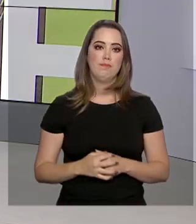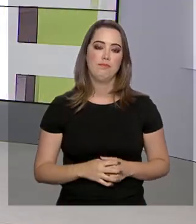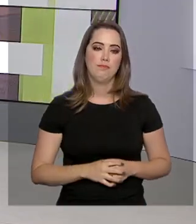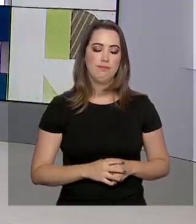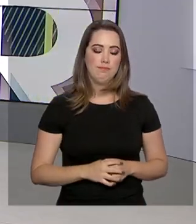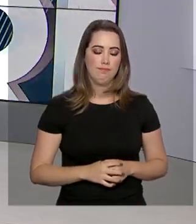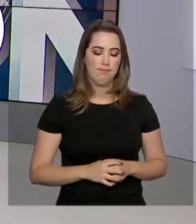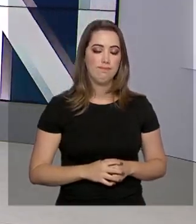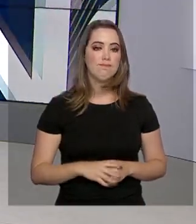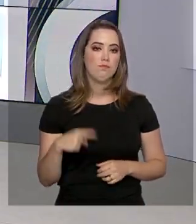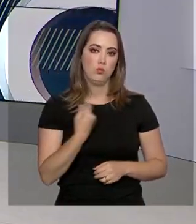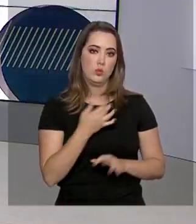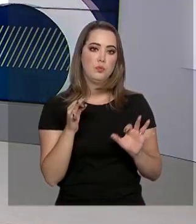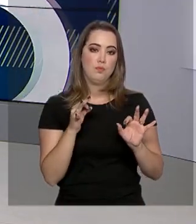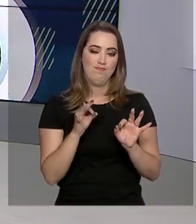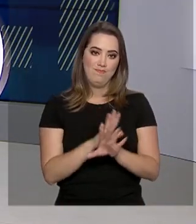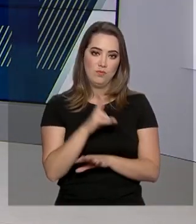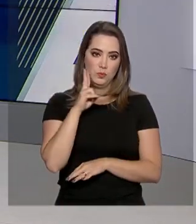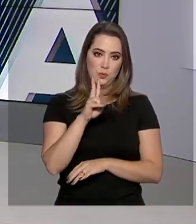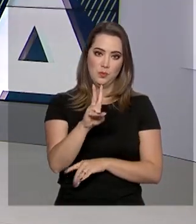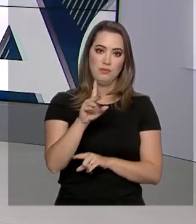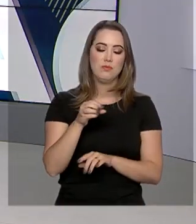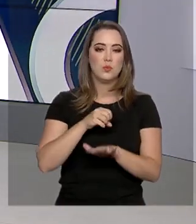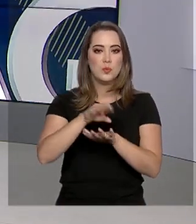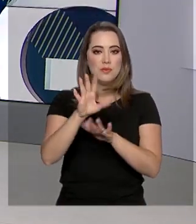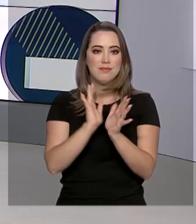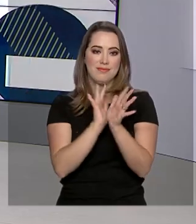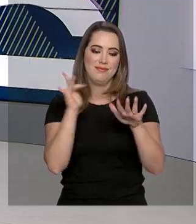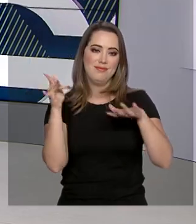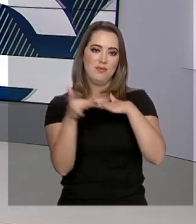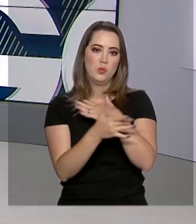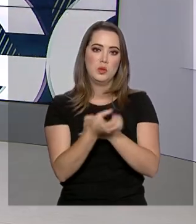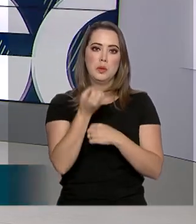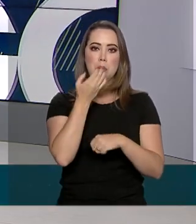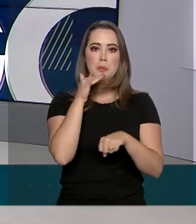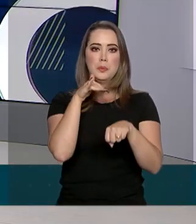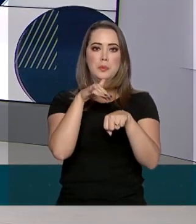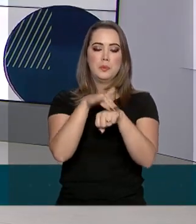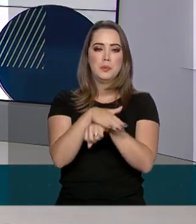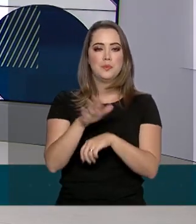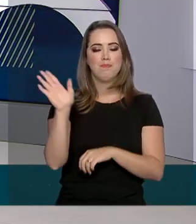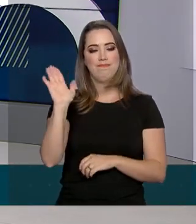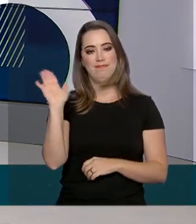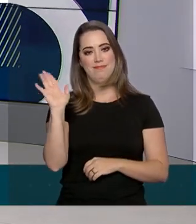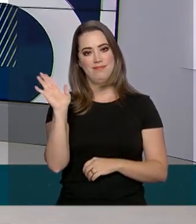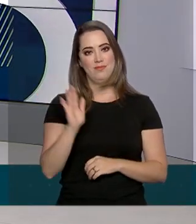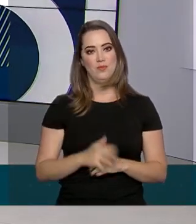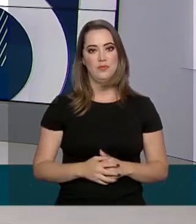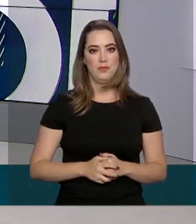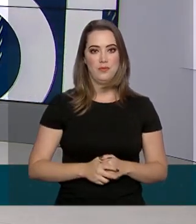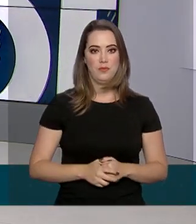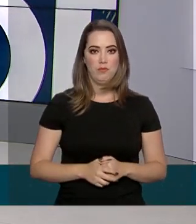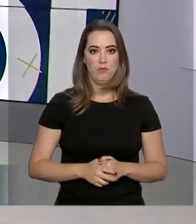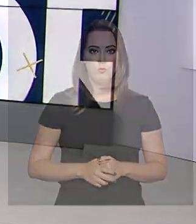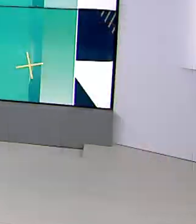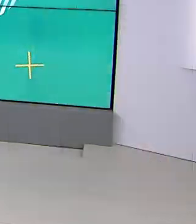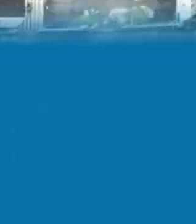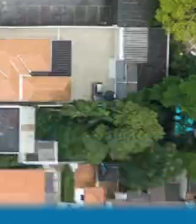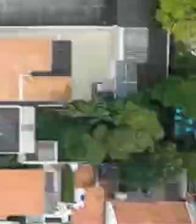Nós ficamos por aqui. Continue bem informado pelas nossas redes sociais. Uma boa noite para você e até amanhã.